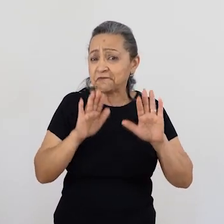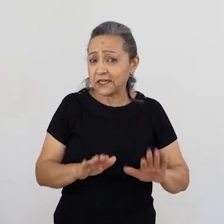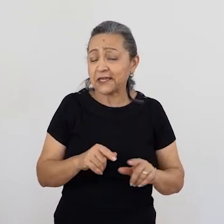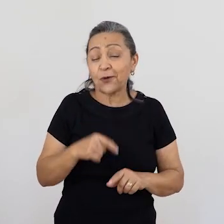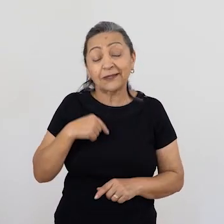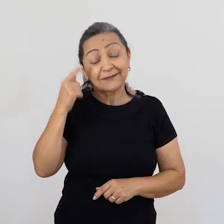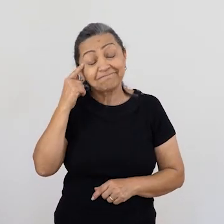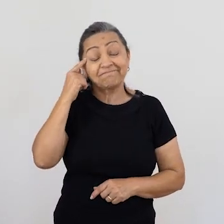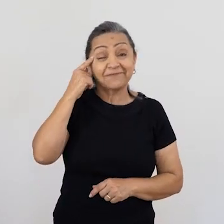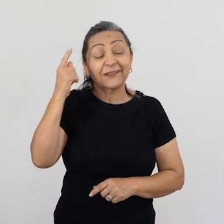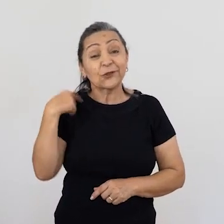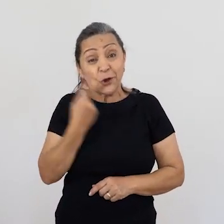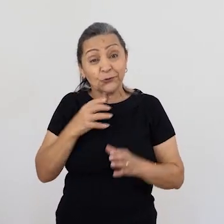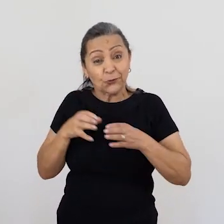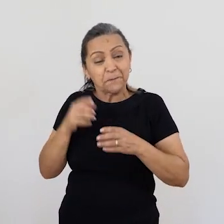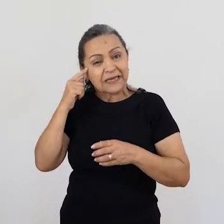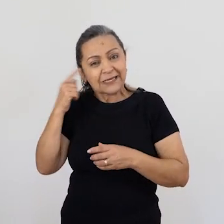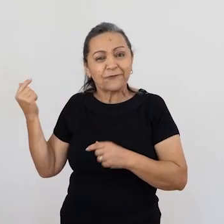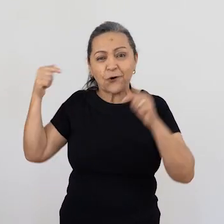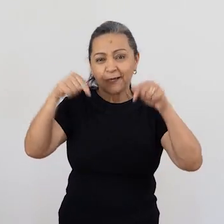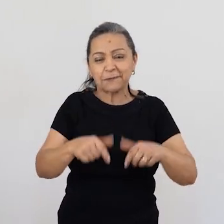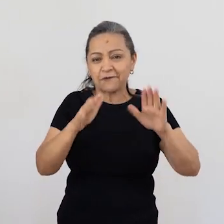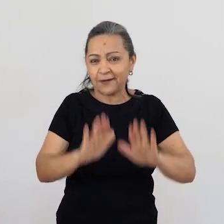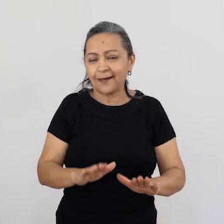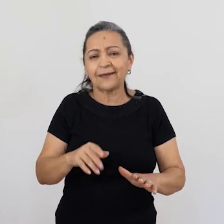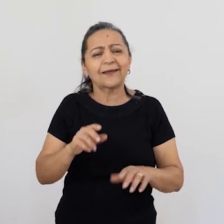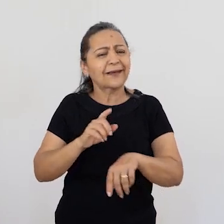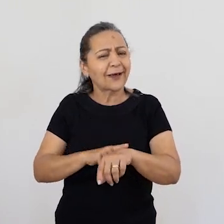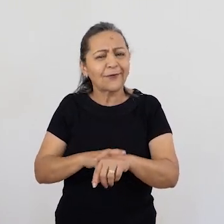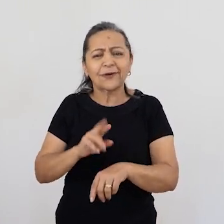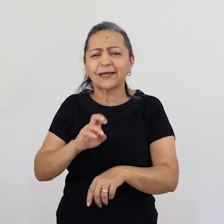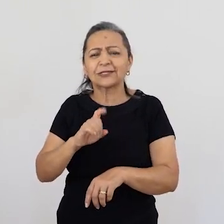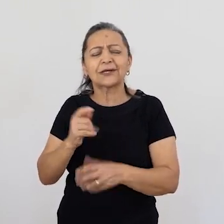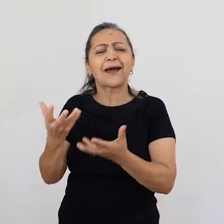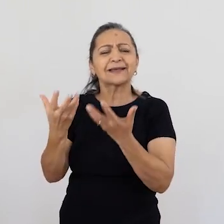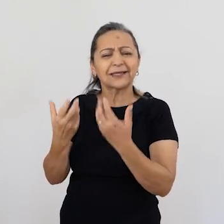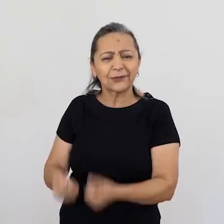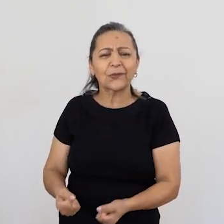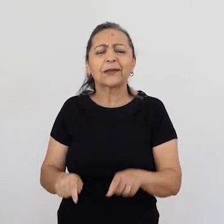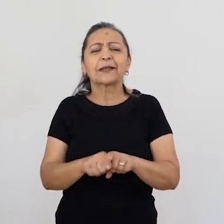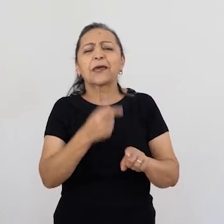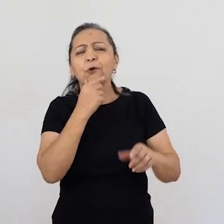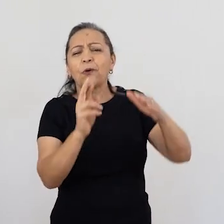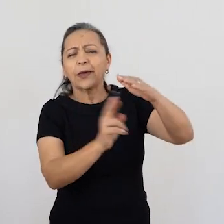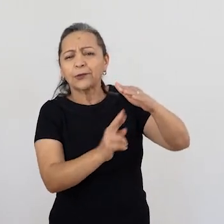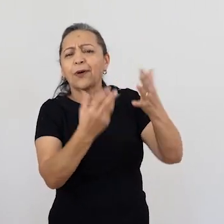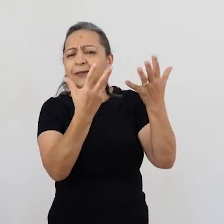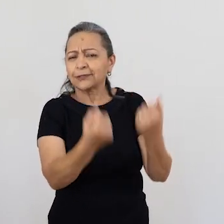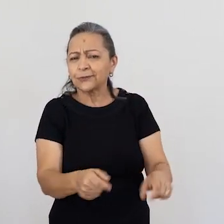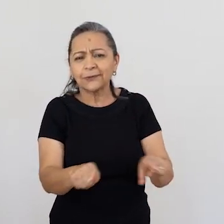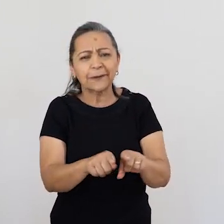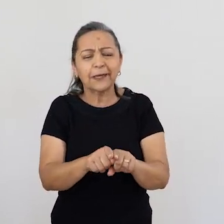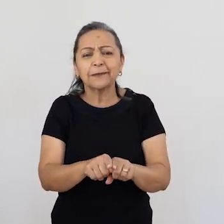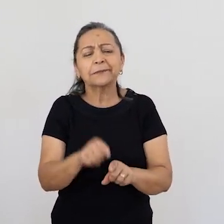casa, hospedado, que é uma das minhas ideias do nosso grupo, e Regina acolheu na mesma hora, o reitor